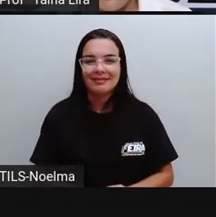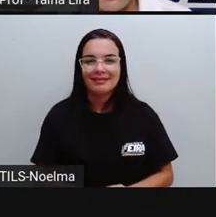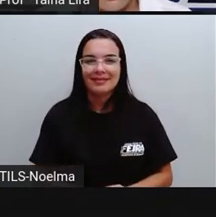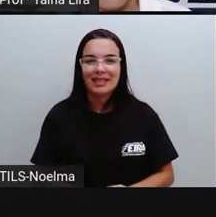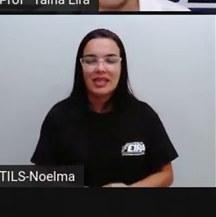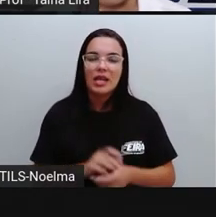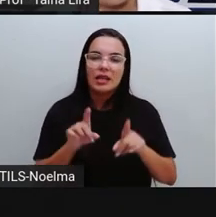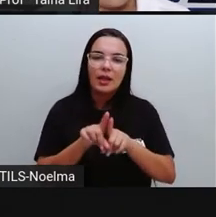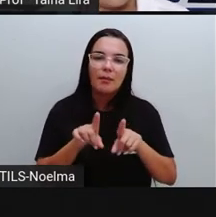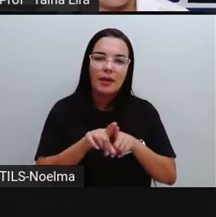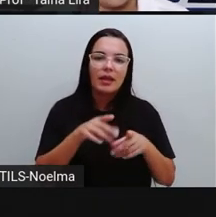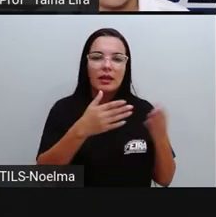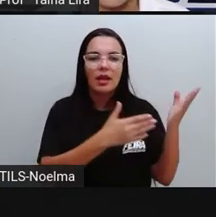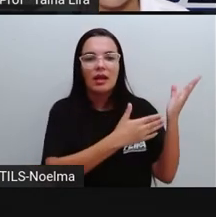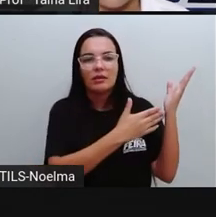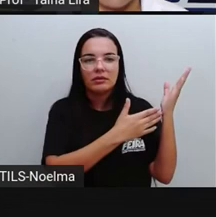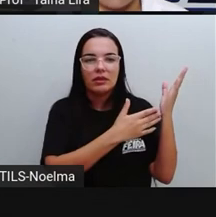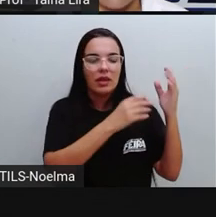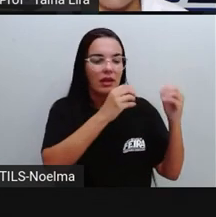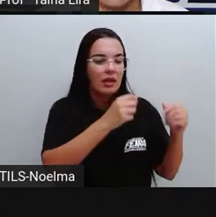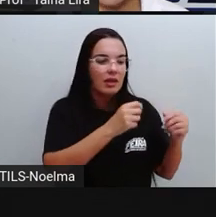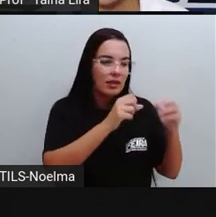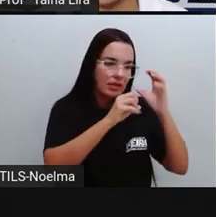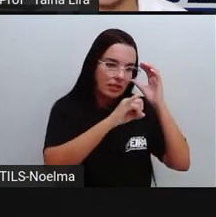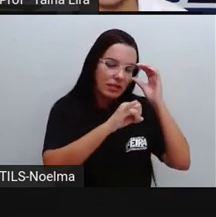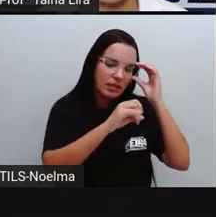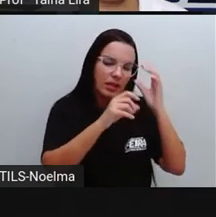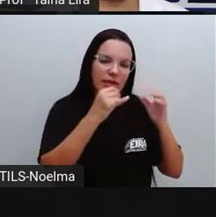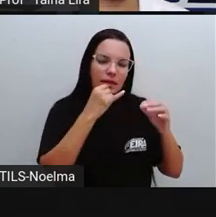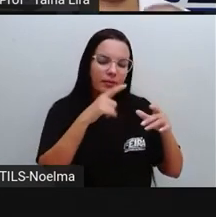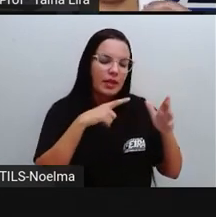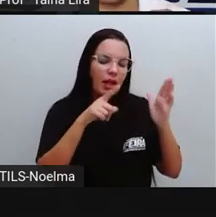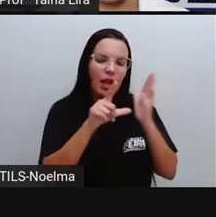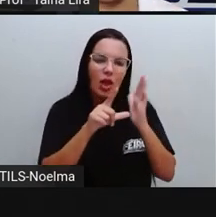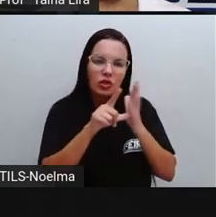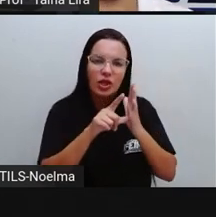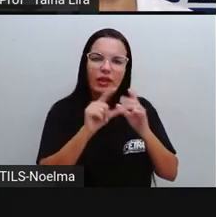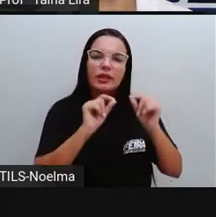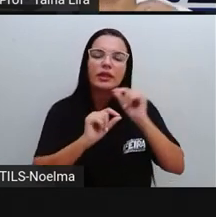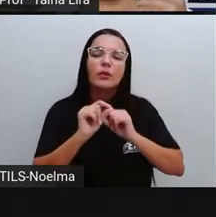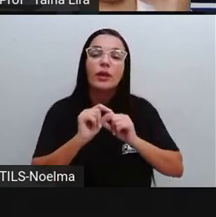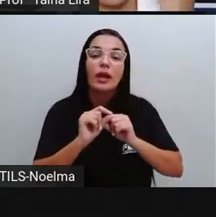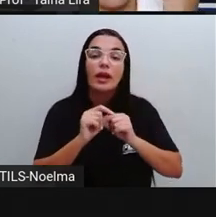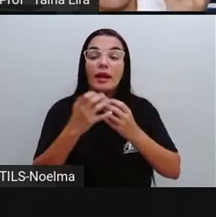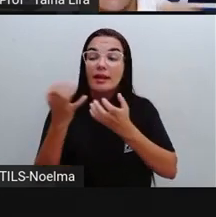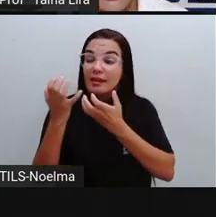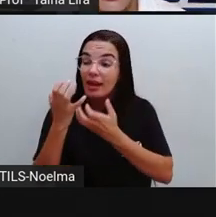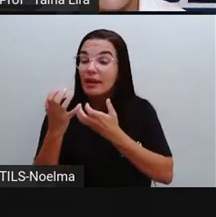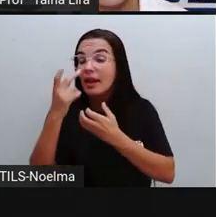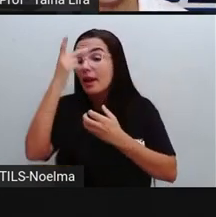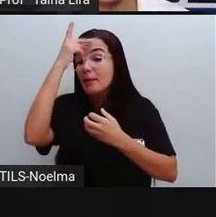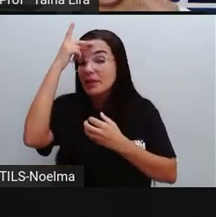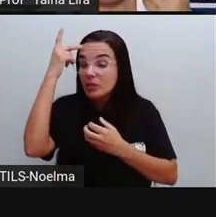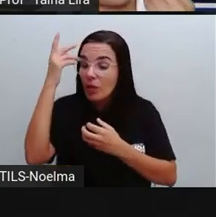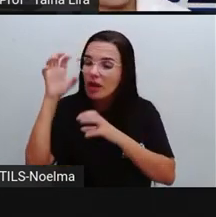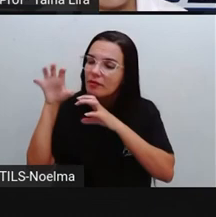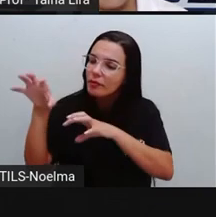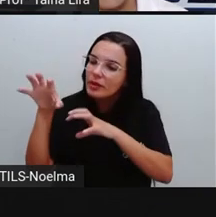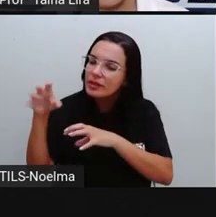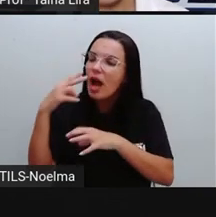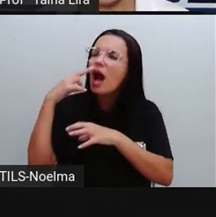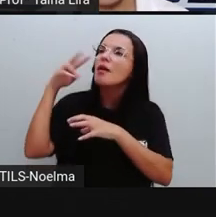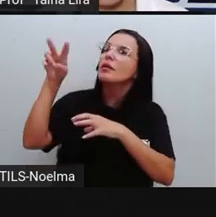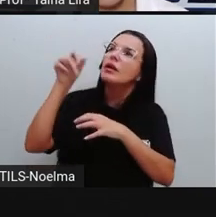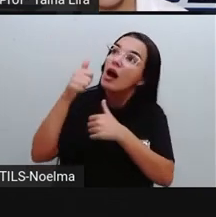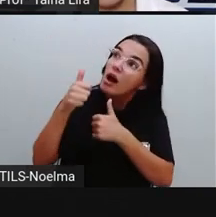Passa-se o ponto. Então, ó, todos eles têm função aí de tentar convencer alguém a fazer